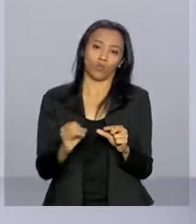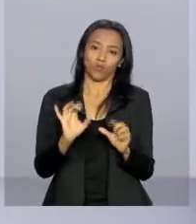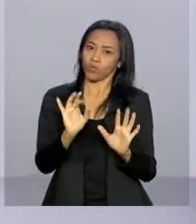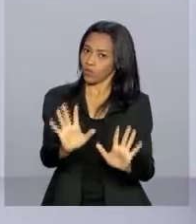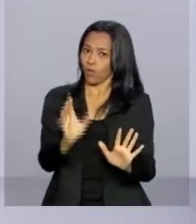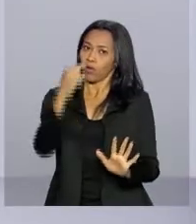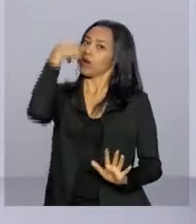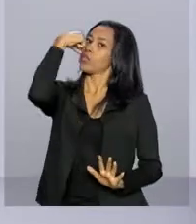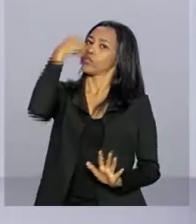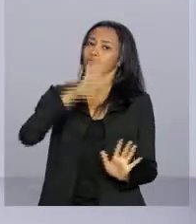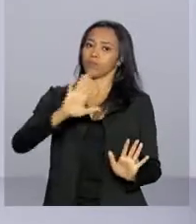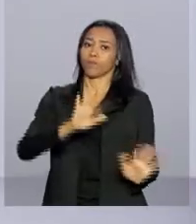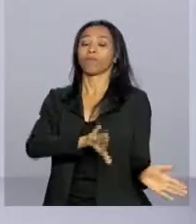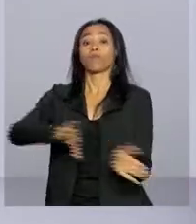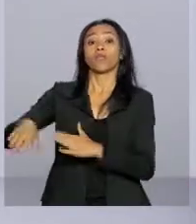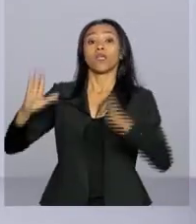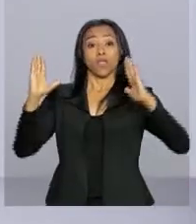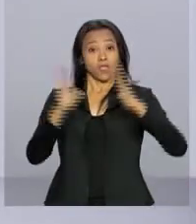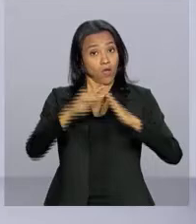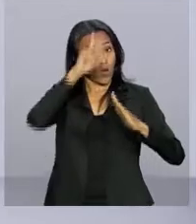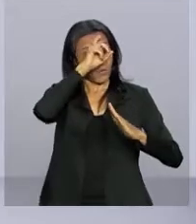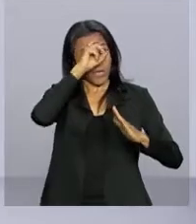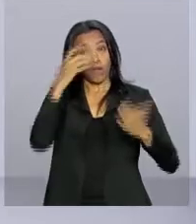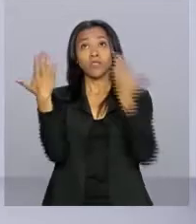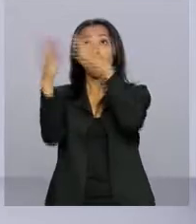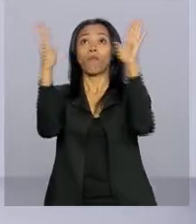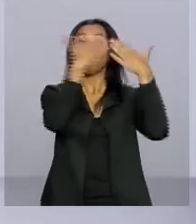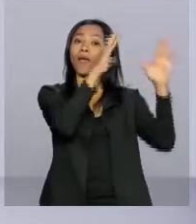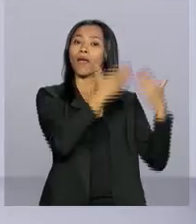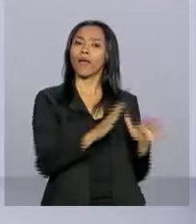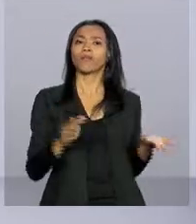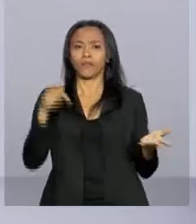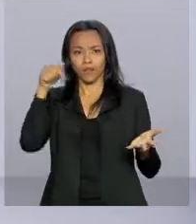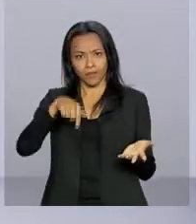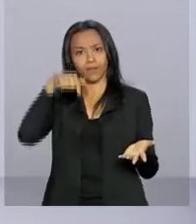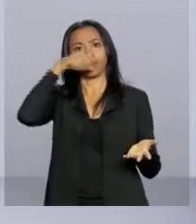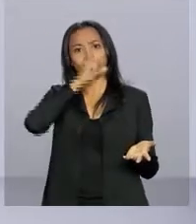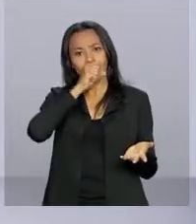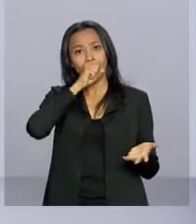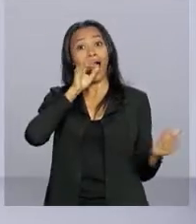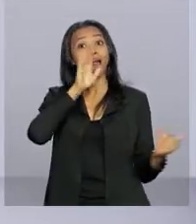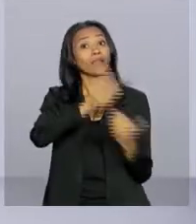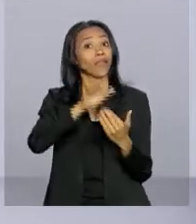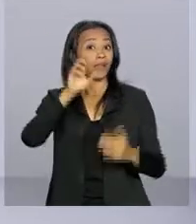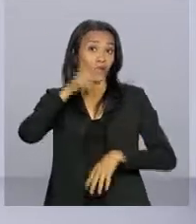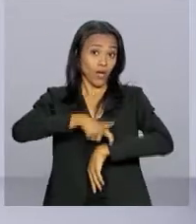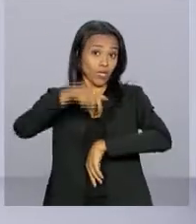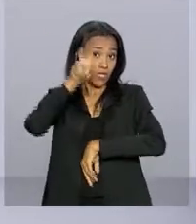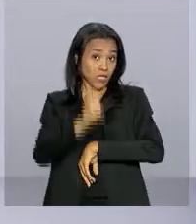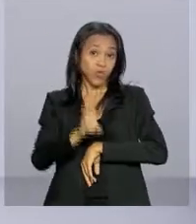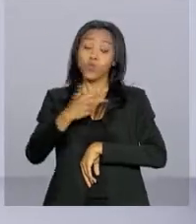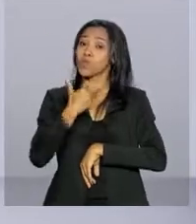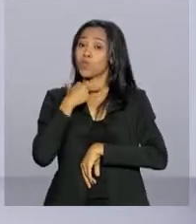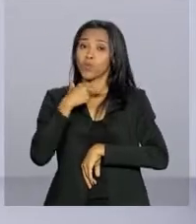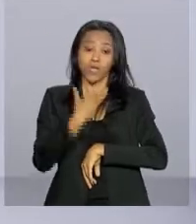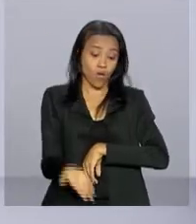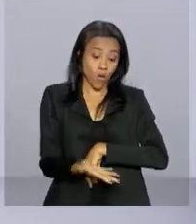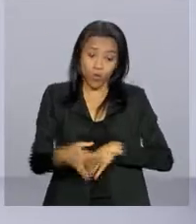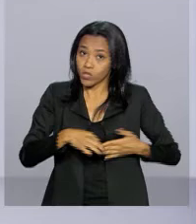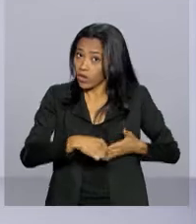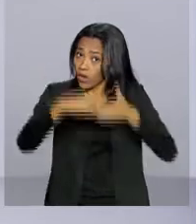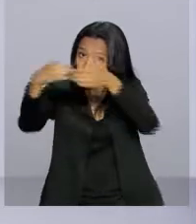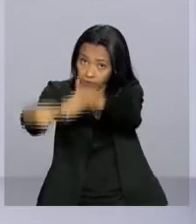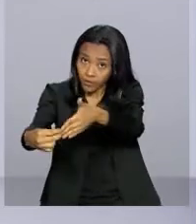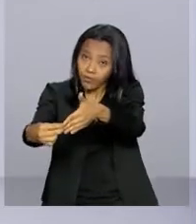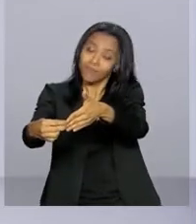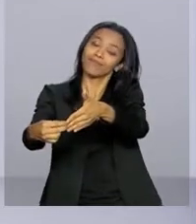Bem, e os postos de vacinação ficarão abertos neste sábado até às 5 da tarde. Mas quem não puder levar as crianças ainda hoje para vacinar,